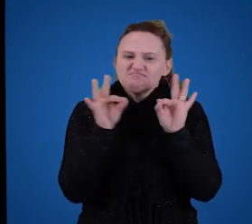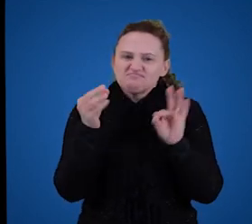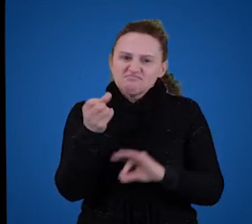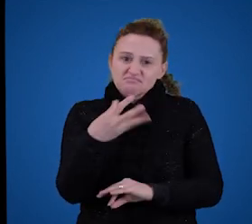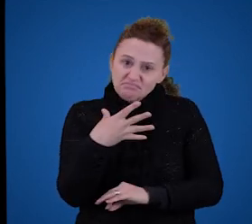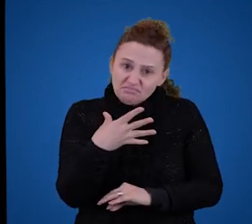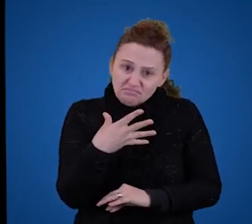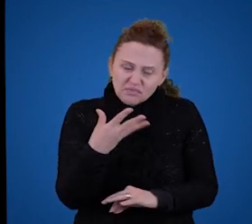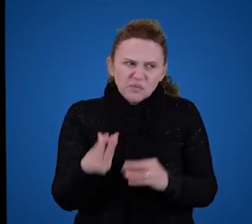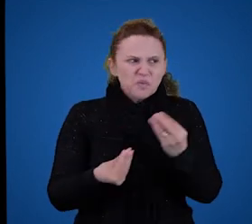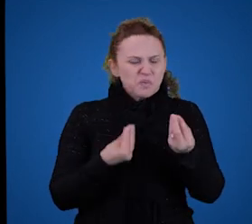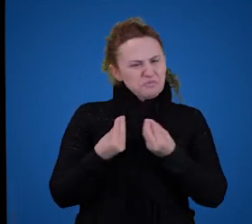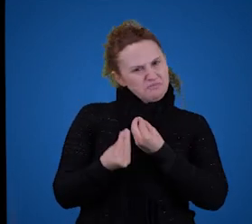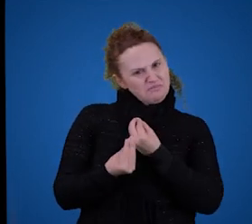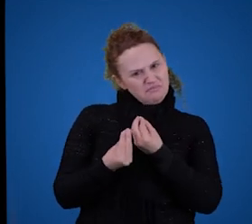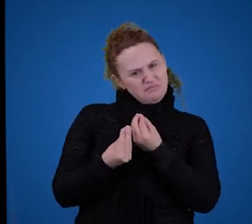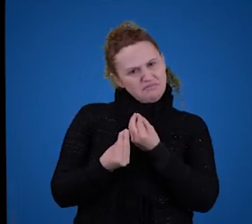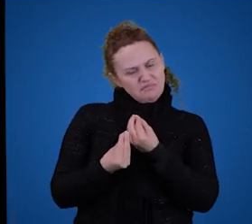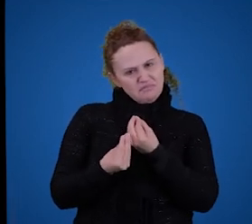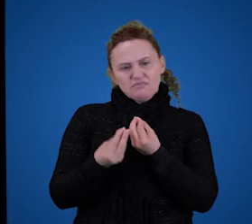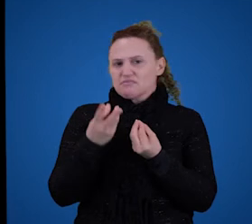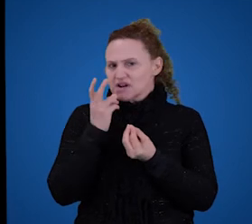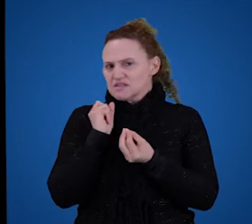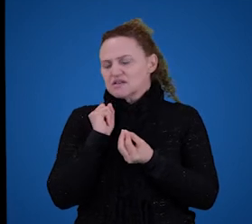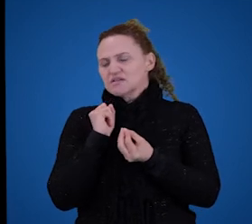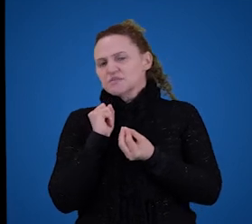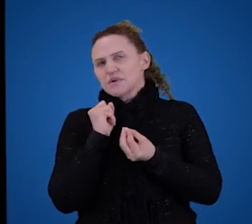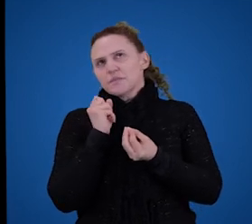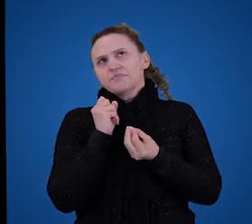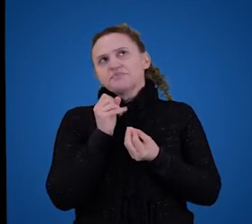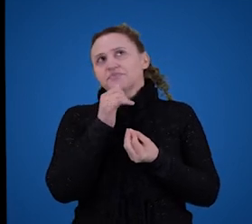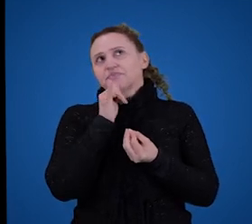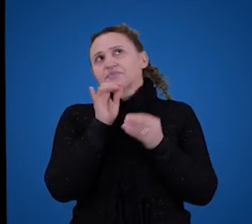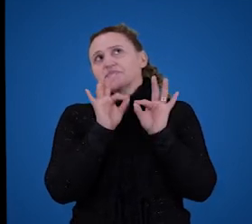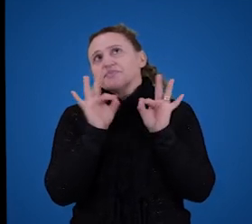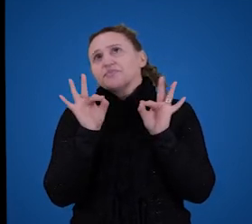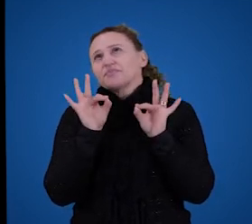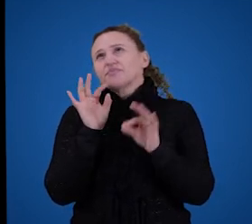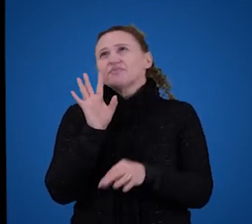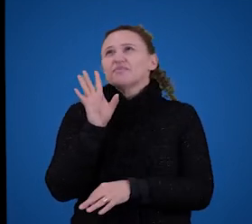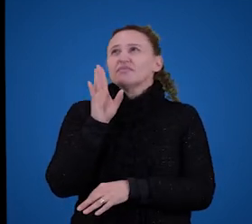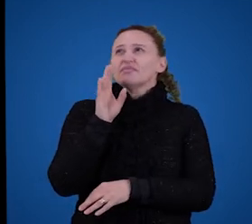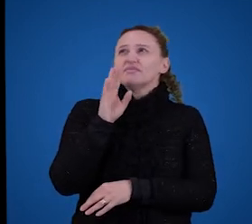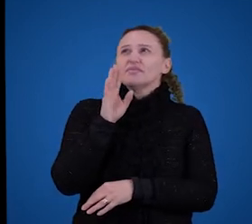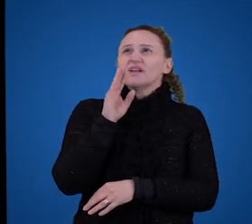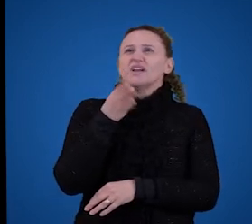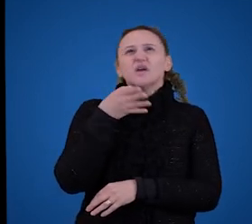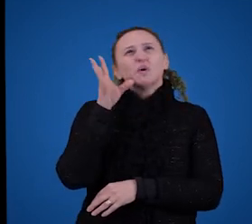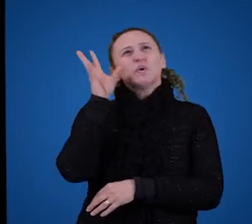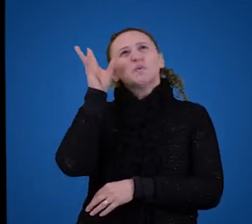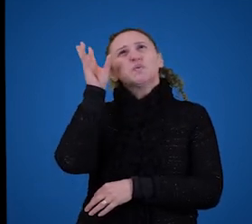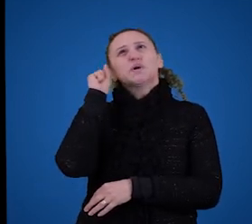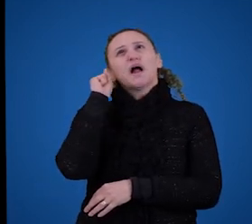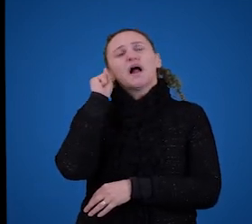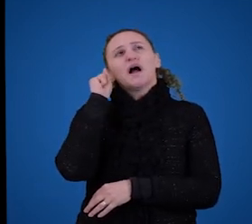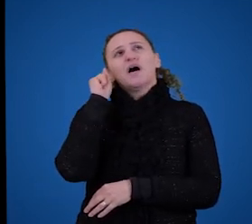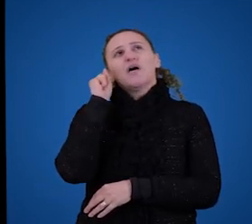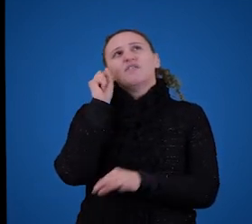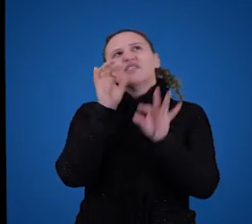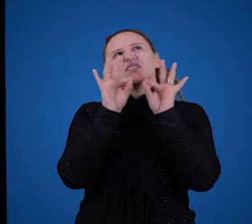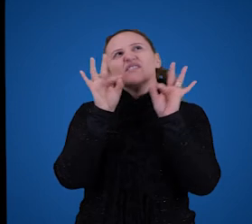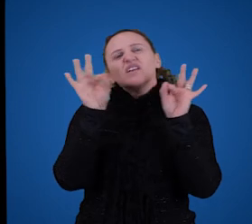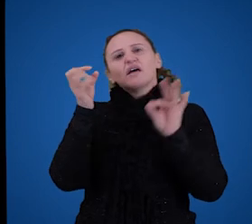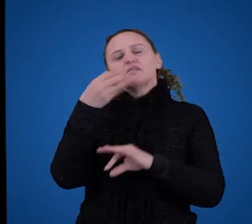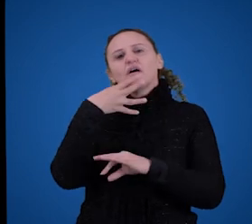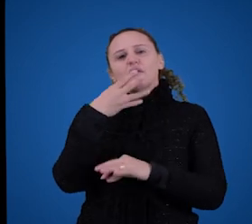funciona para frases novas? Porque, parem e pensem. Alguém poderia dizer assim, olha, eu já ouvi várias frases na vida. Isso quer dizer que, assim que eu ouvi